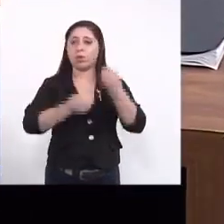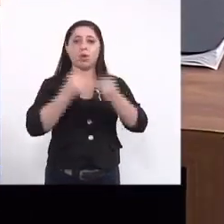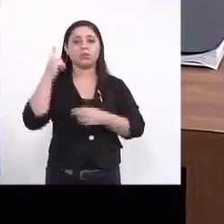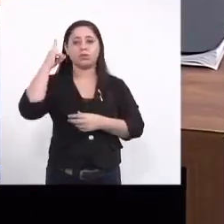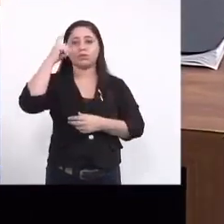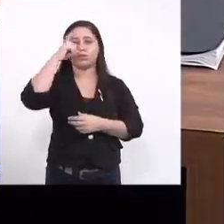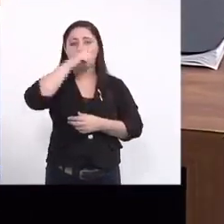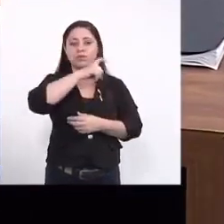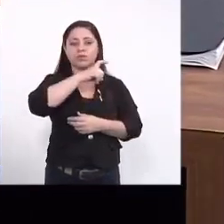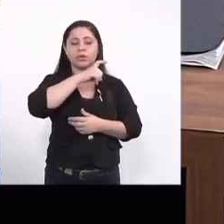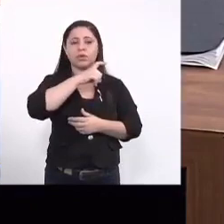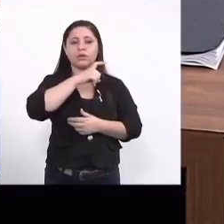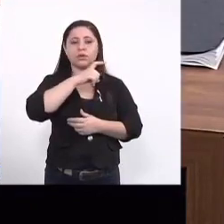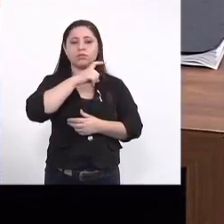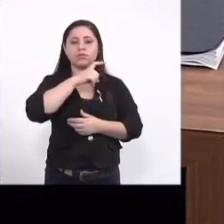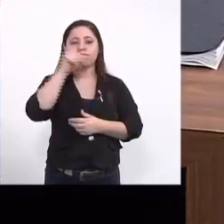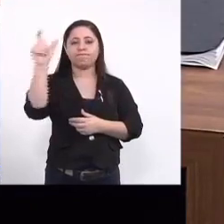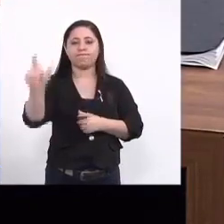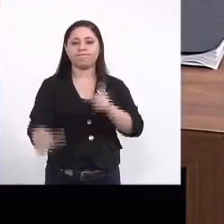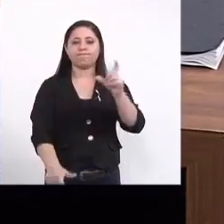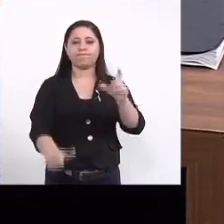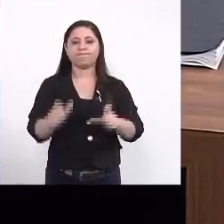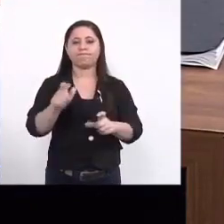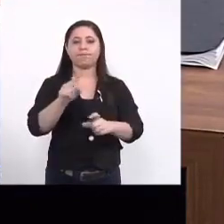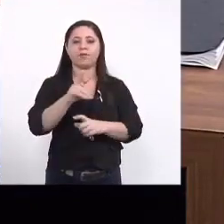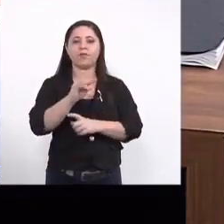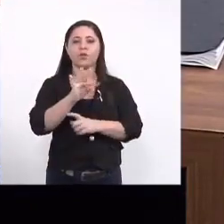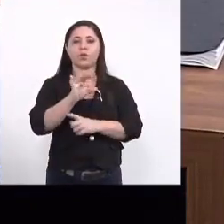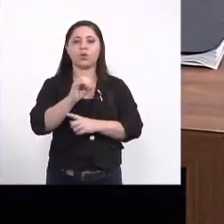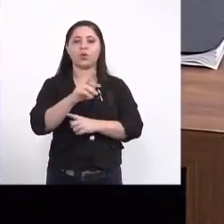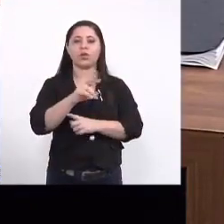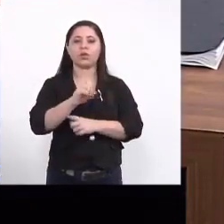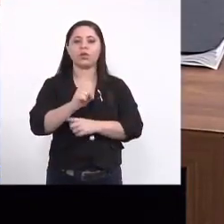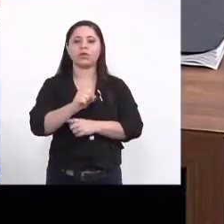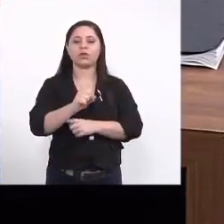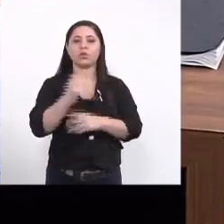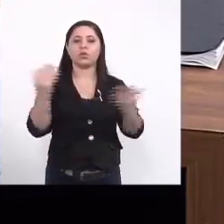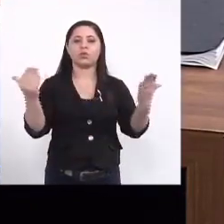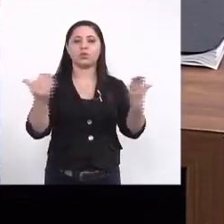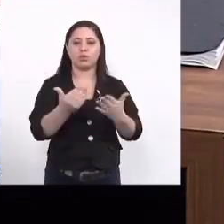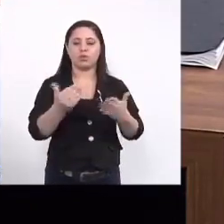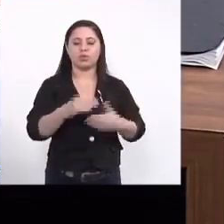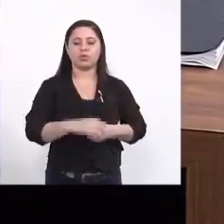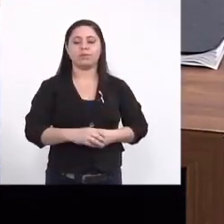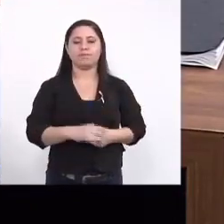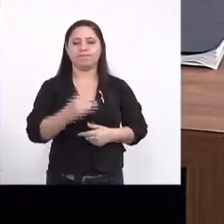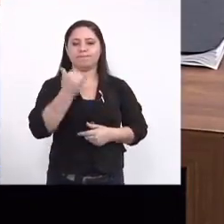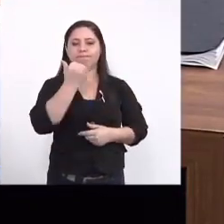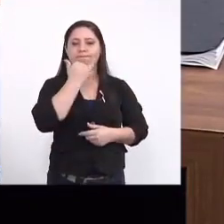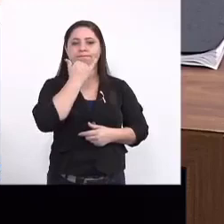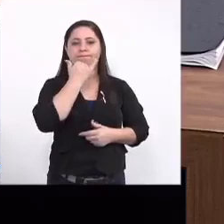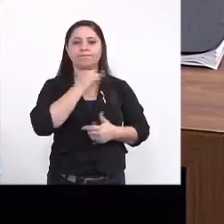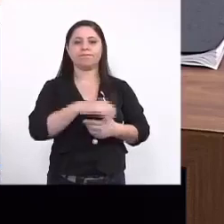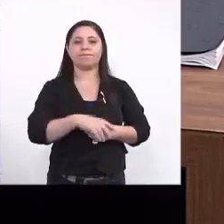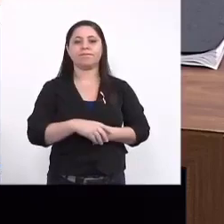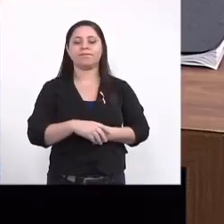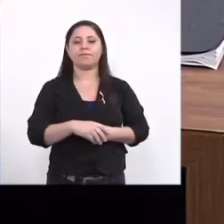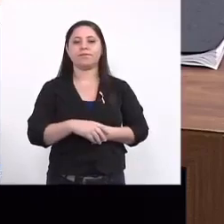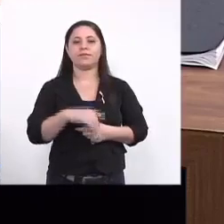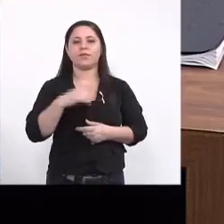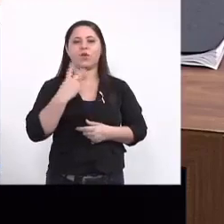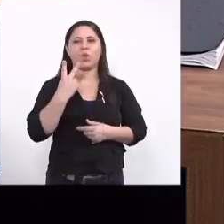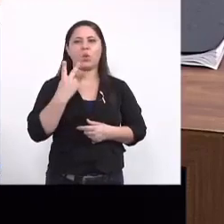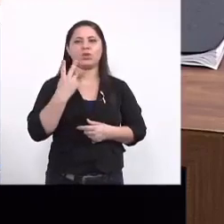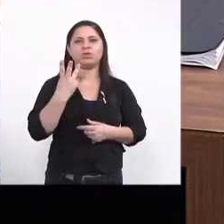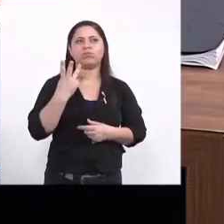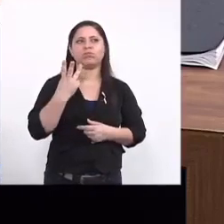dificuldade desses caras lá nos vetores hoje por exemplo nós temos dois ou